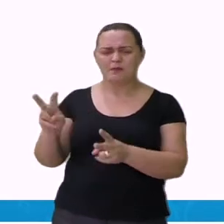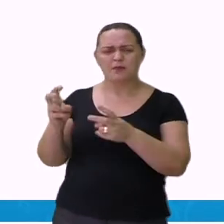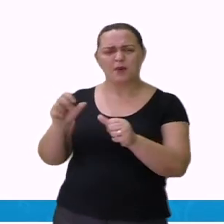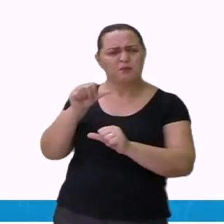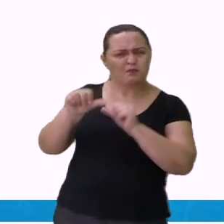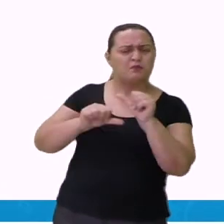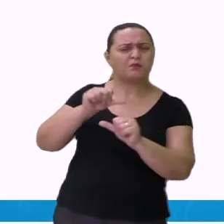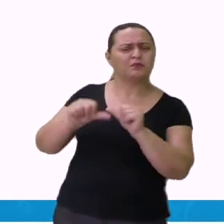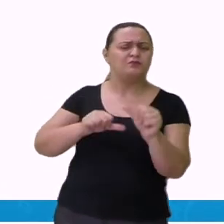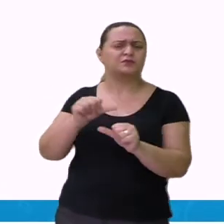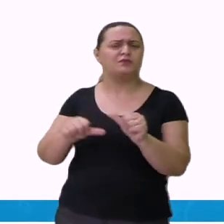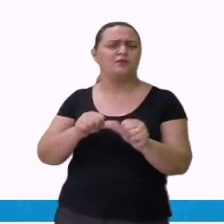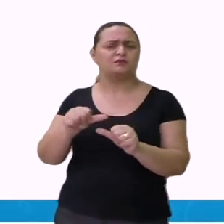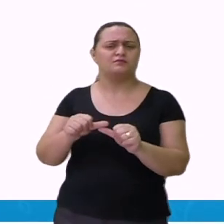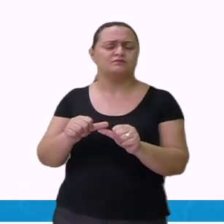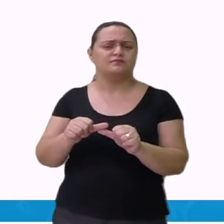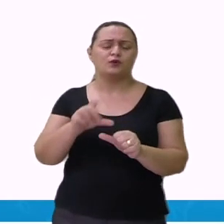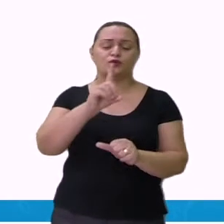preposição.